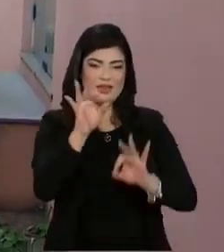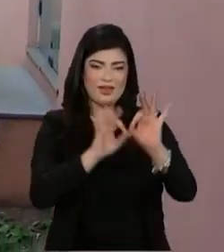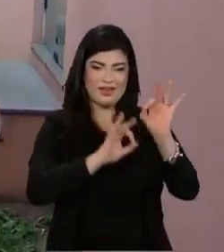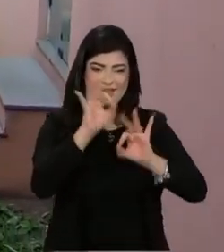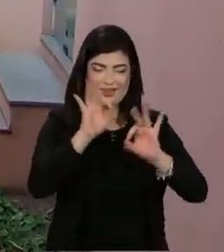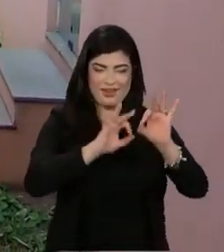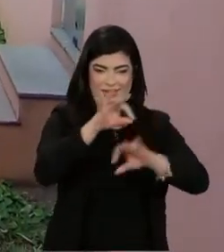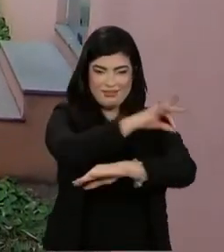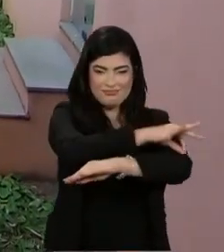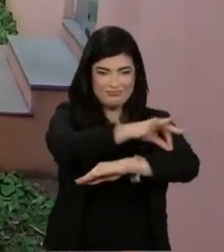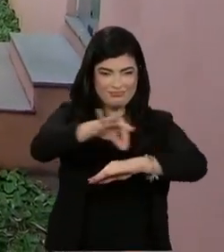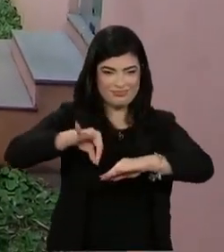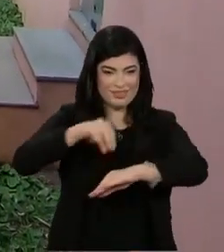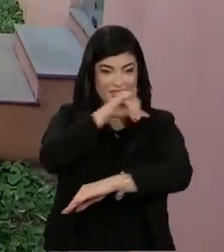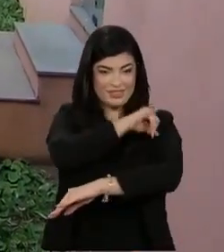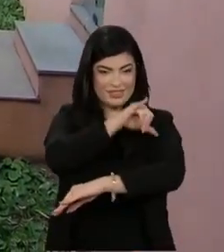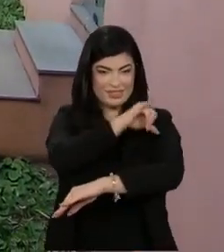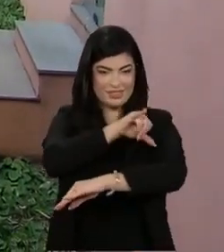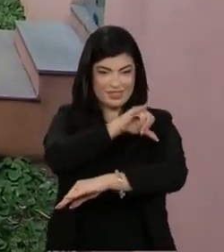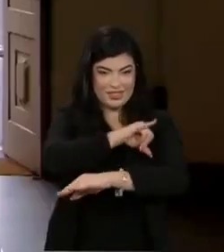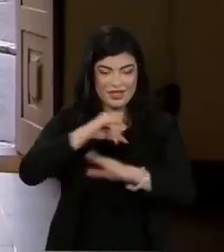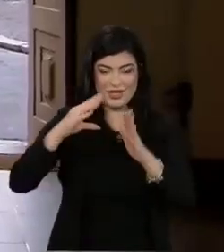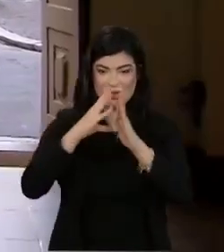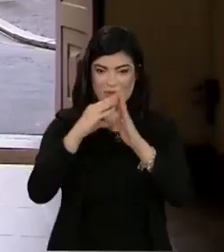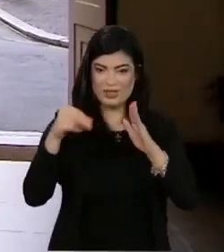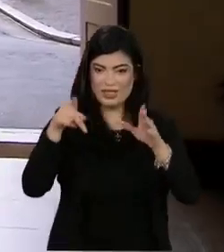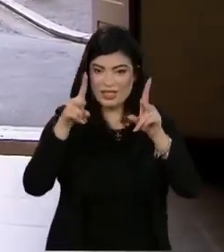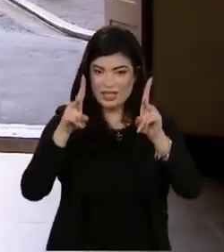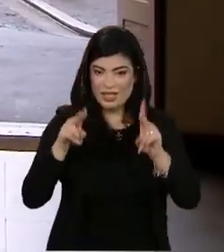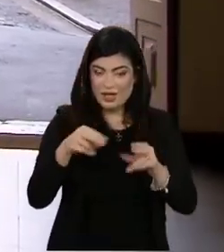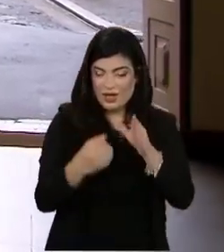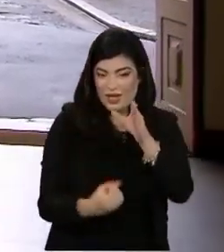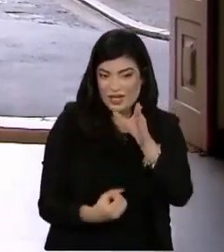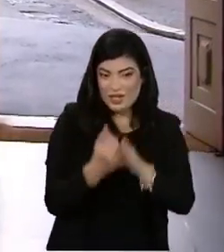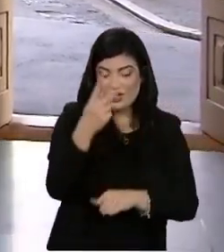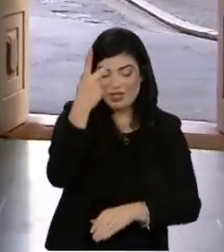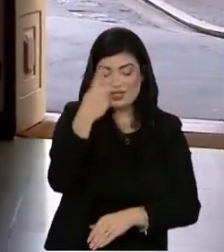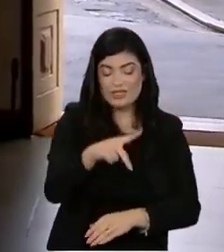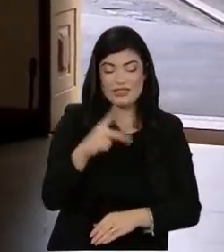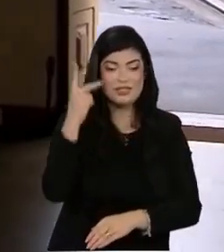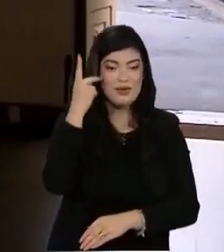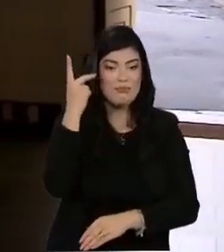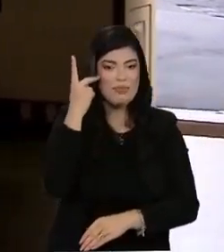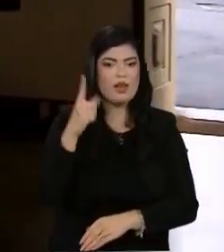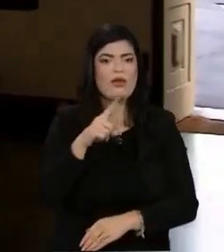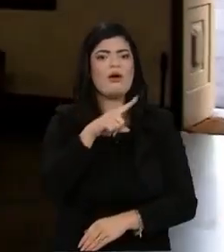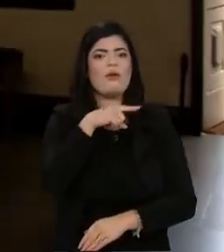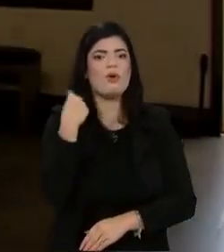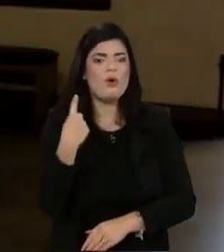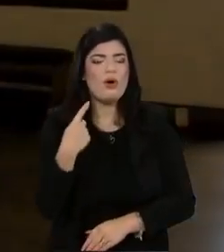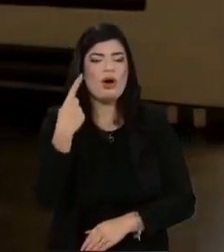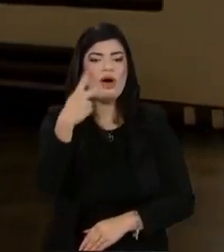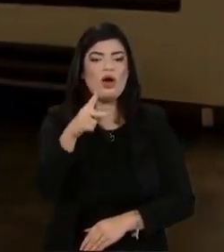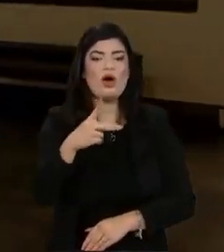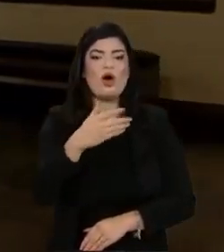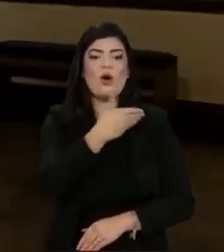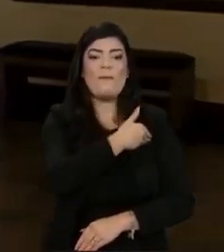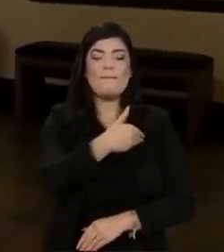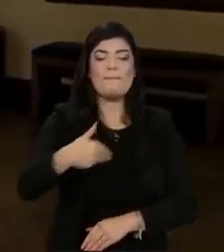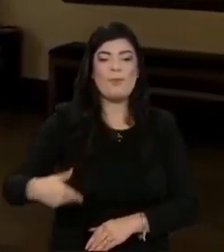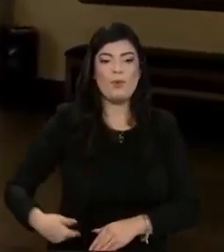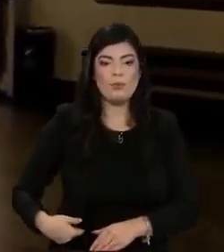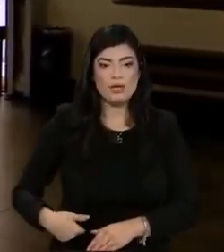vigente, no Rio de Janeiro, de onde ela sai. E após o seu falecimento, a casa entra em asta pública, sendo